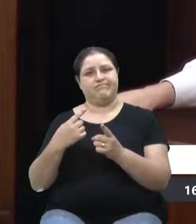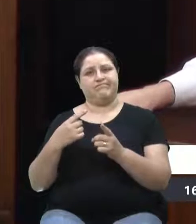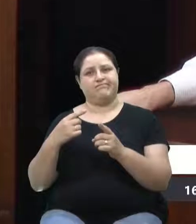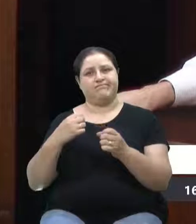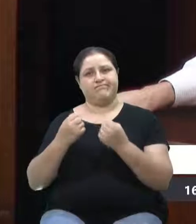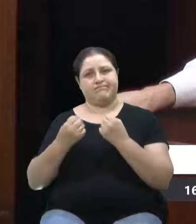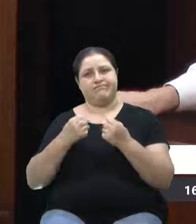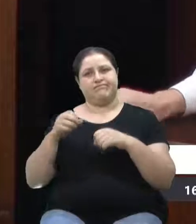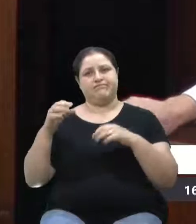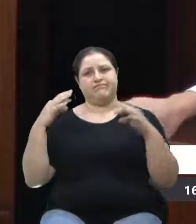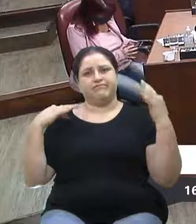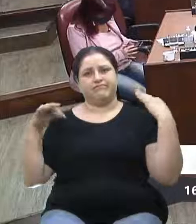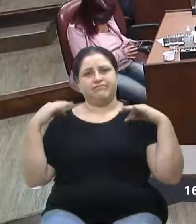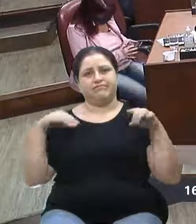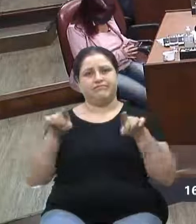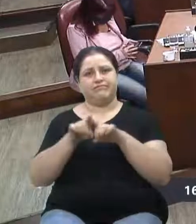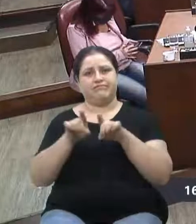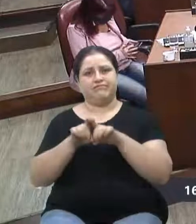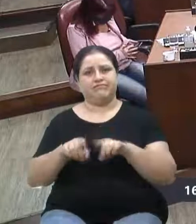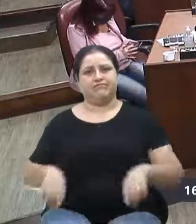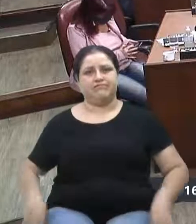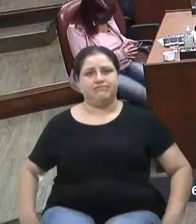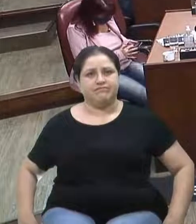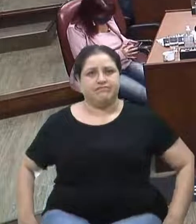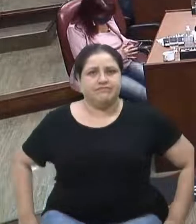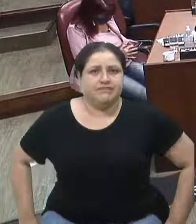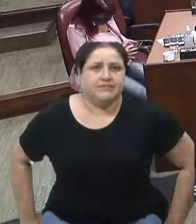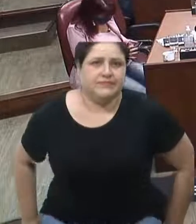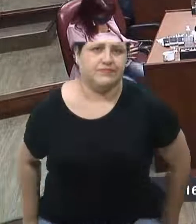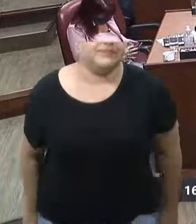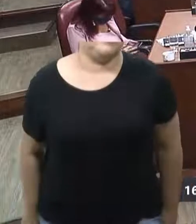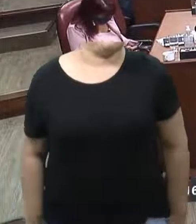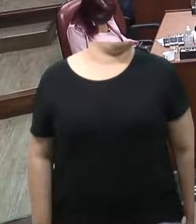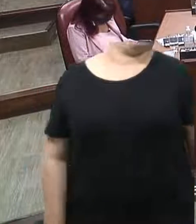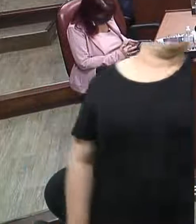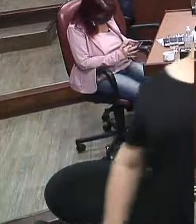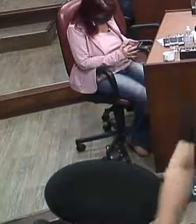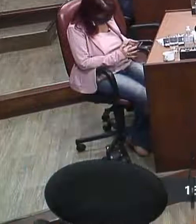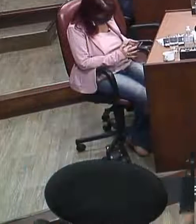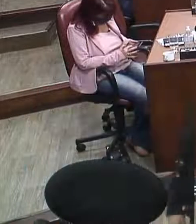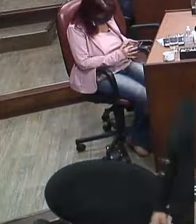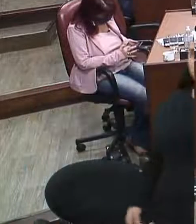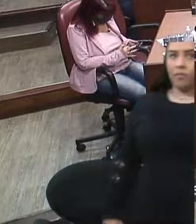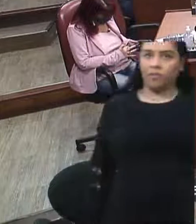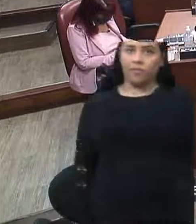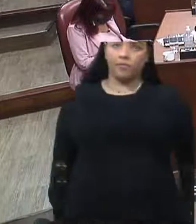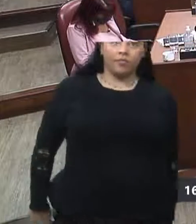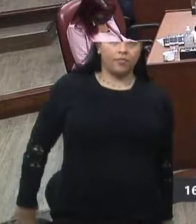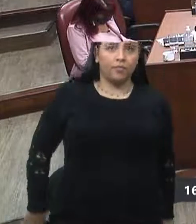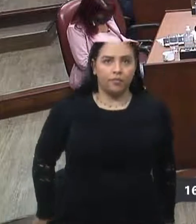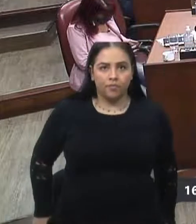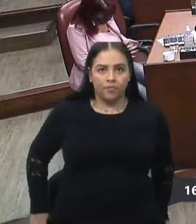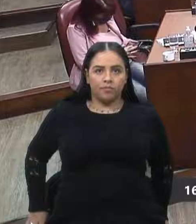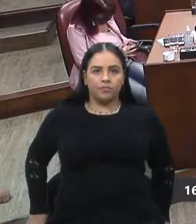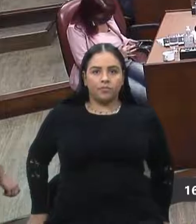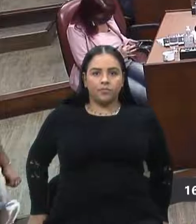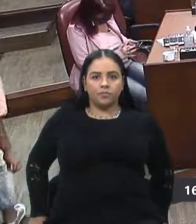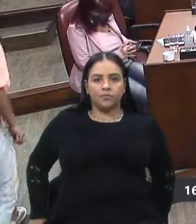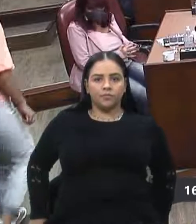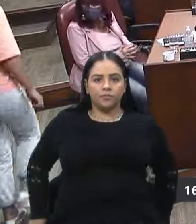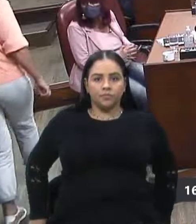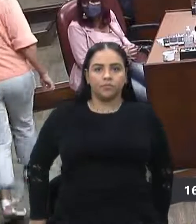parte, vereador Ricardo Anilu. Vereador Wagner, o aeroporto é a obra mais grandiosa que Caxia do Sul